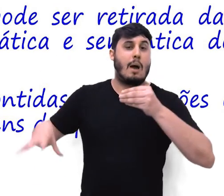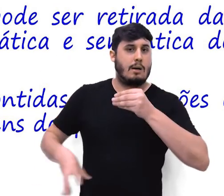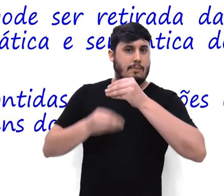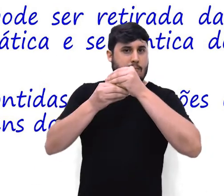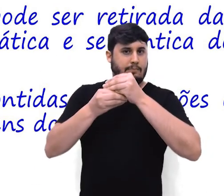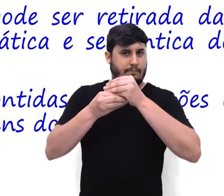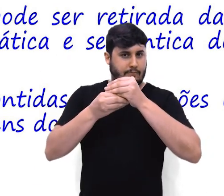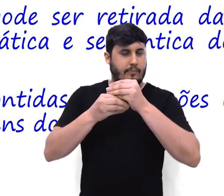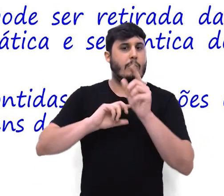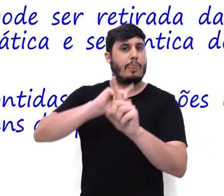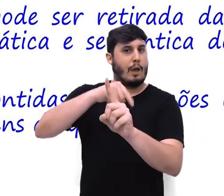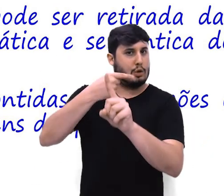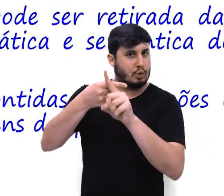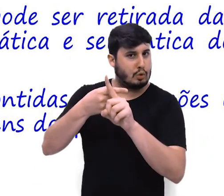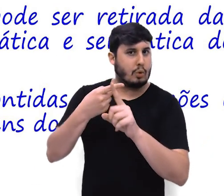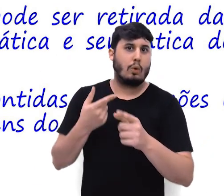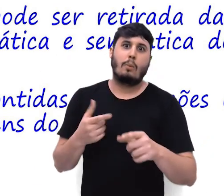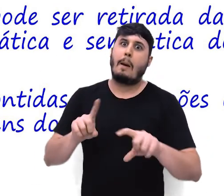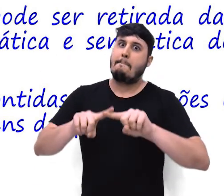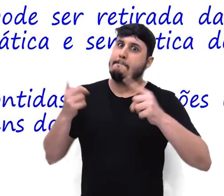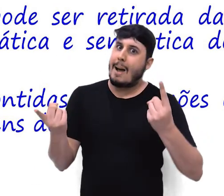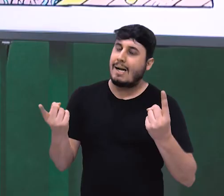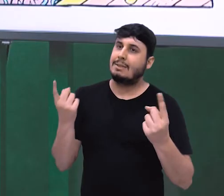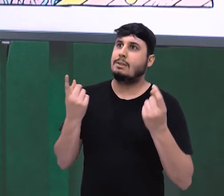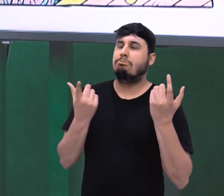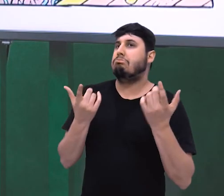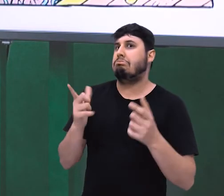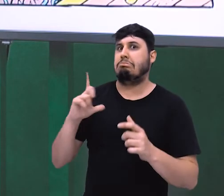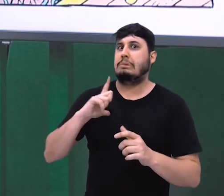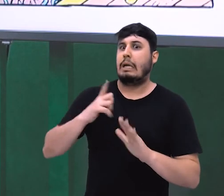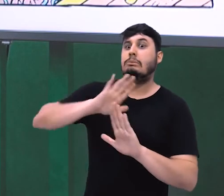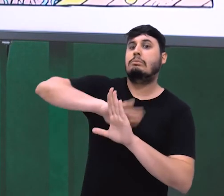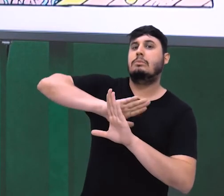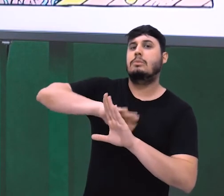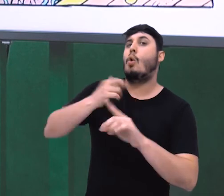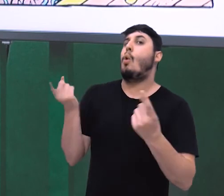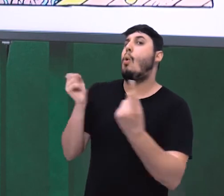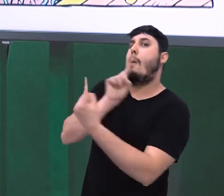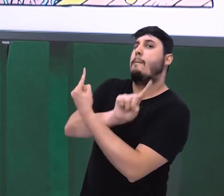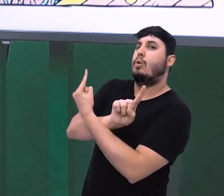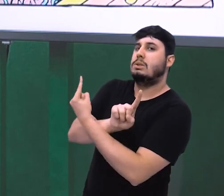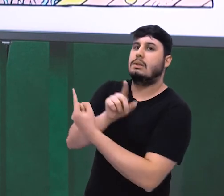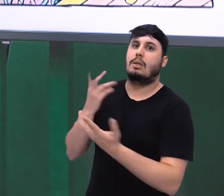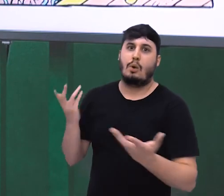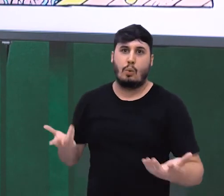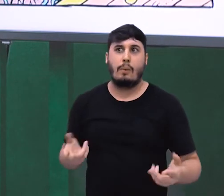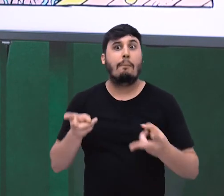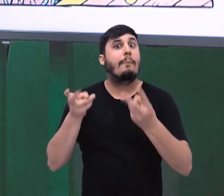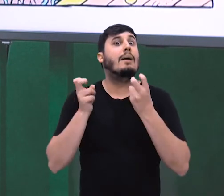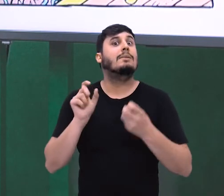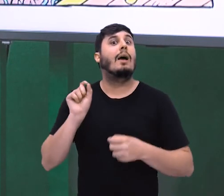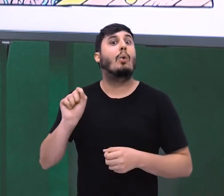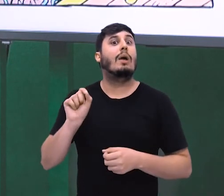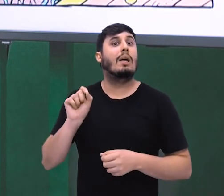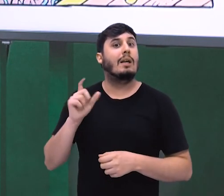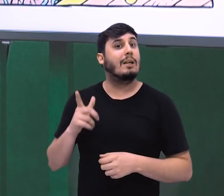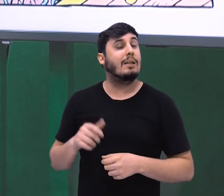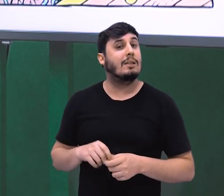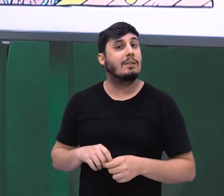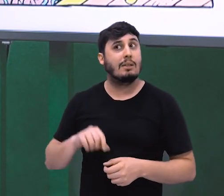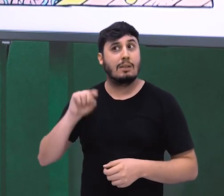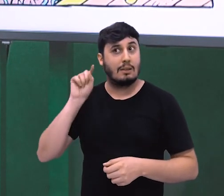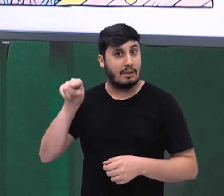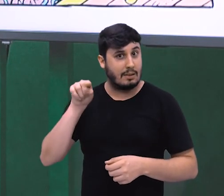oposição, volta lá no texto. Veja que quando ele fala, por Júpiter, uma fortuna em